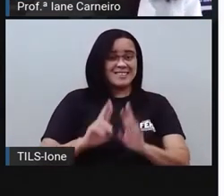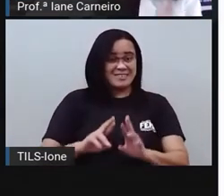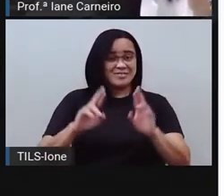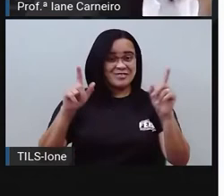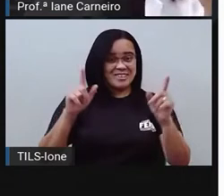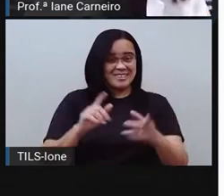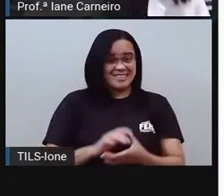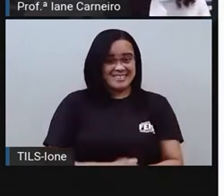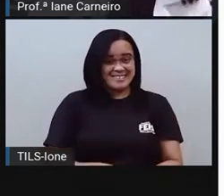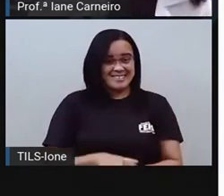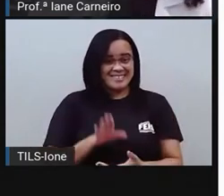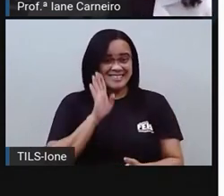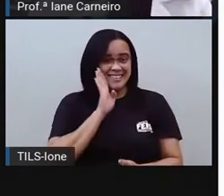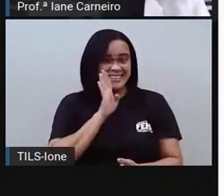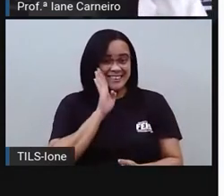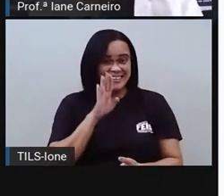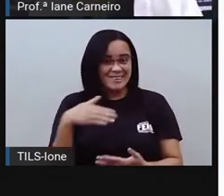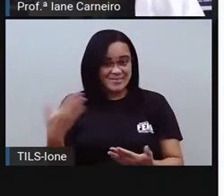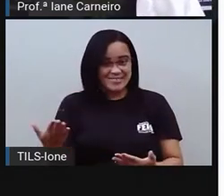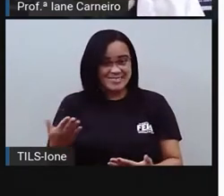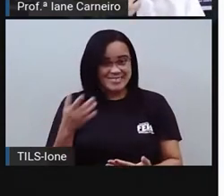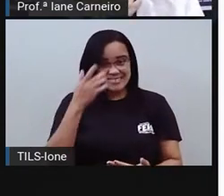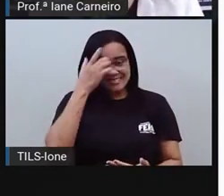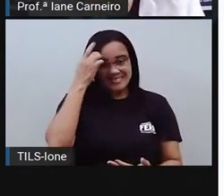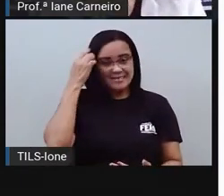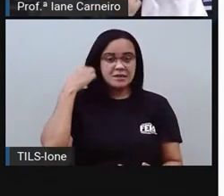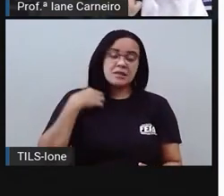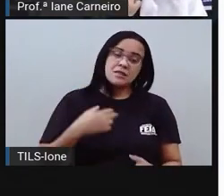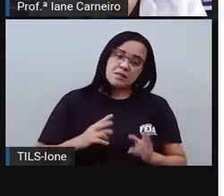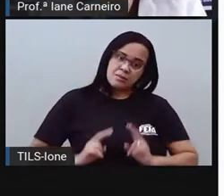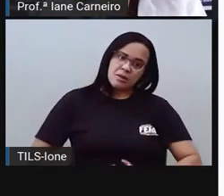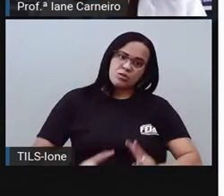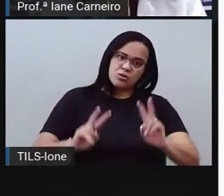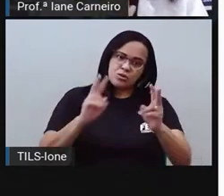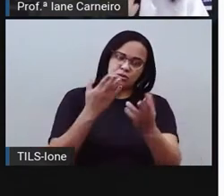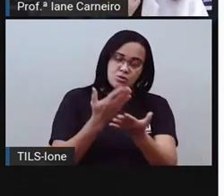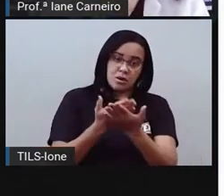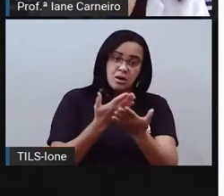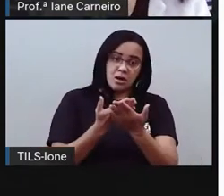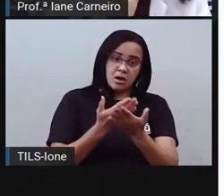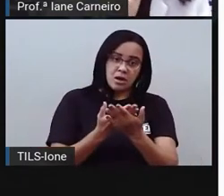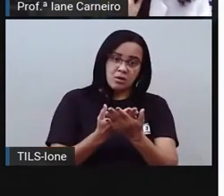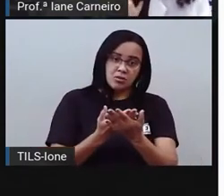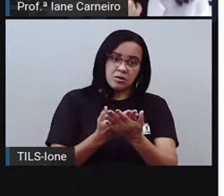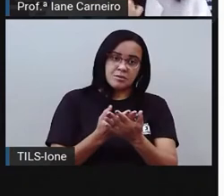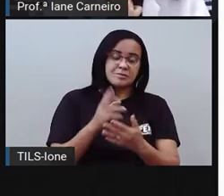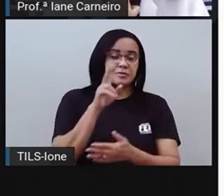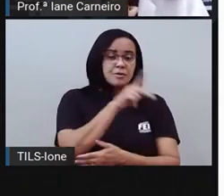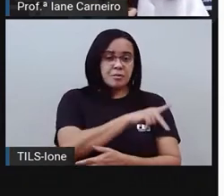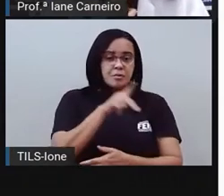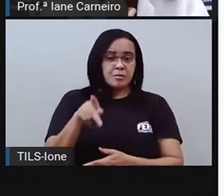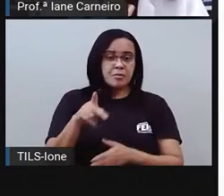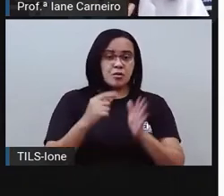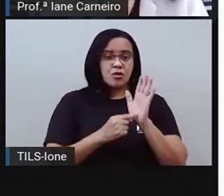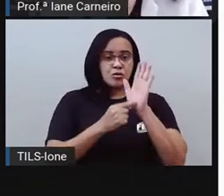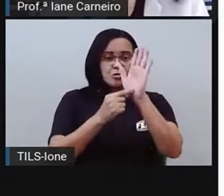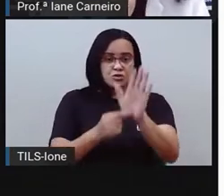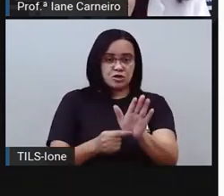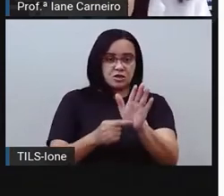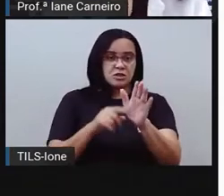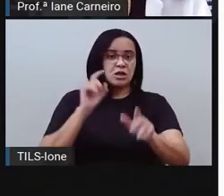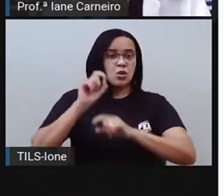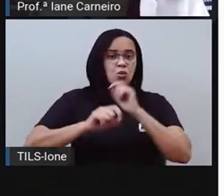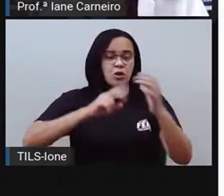Então, pra gente, né, continuar com a nossa aula, a Pró trouxe uma leitura, né, que